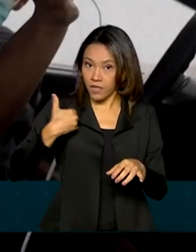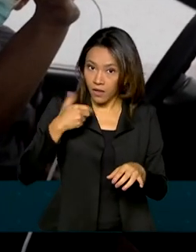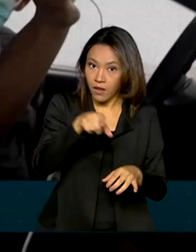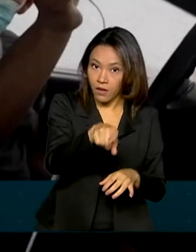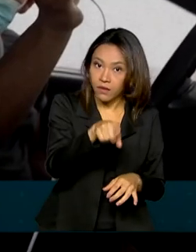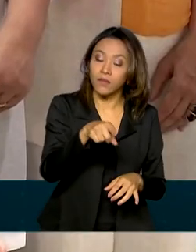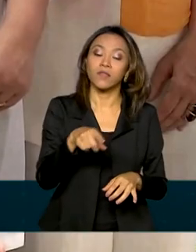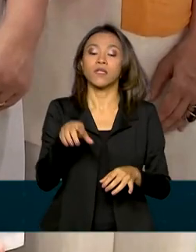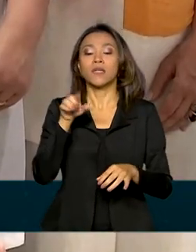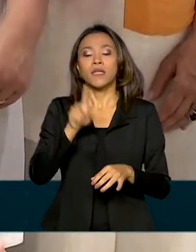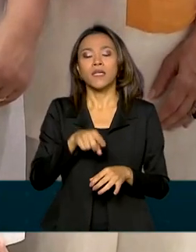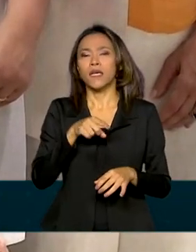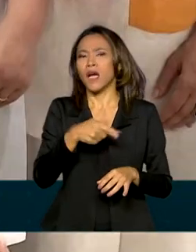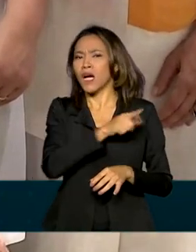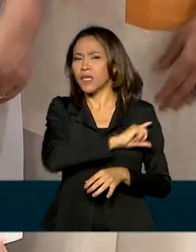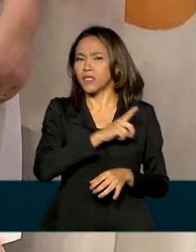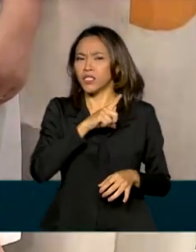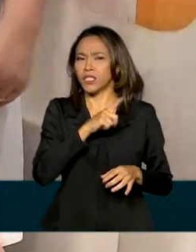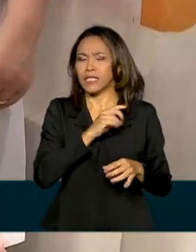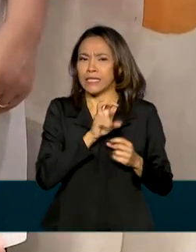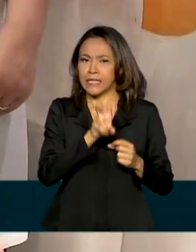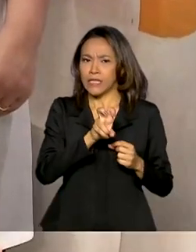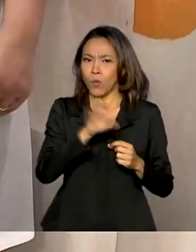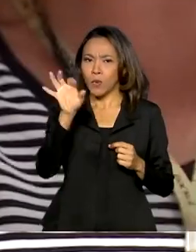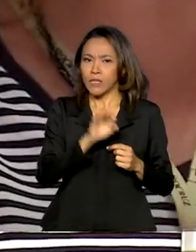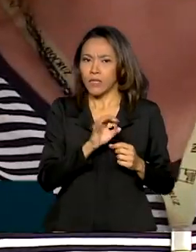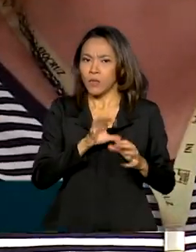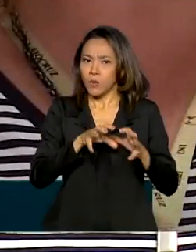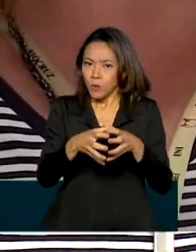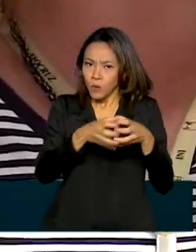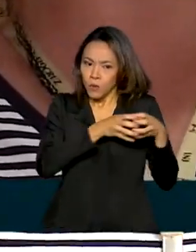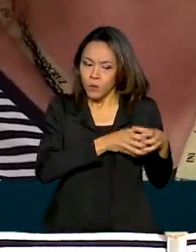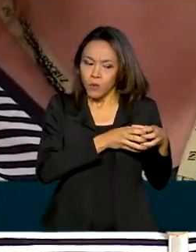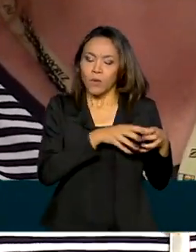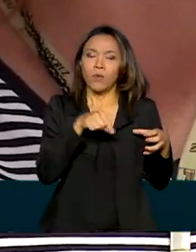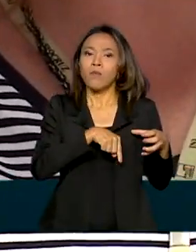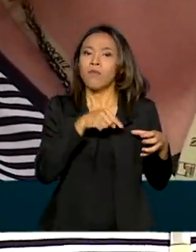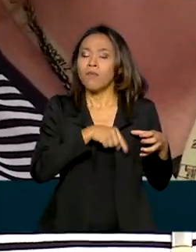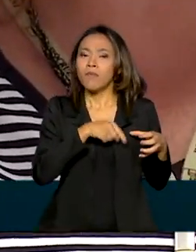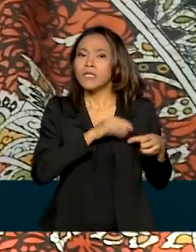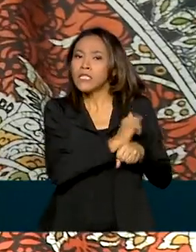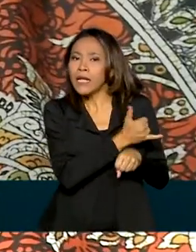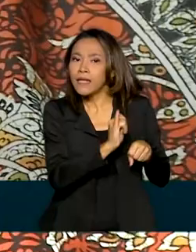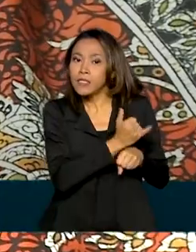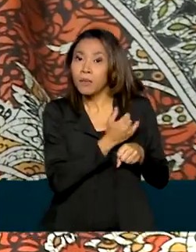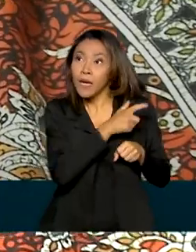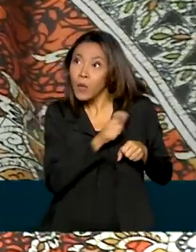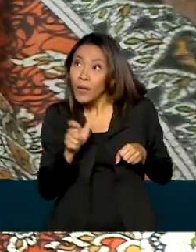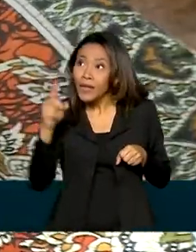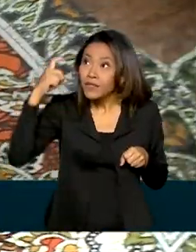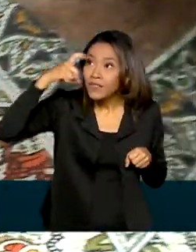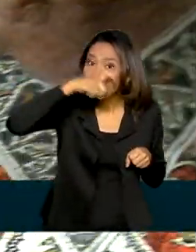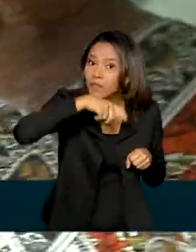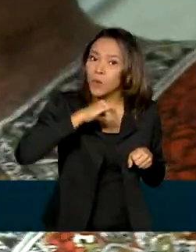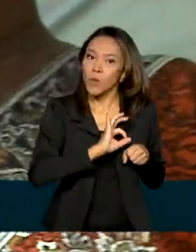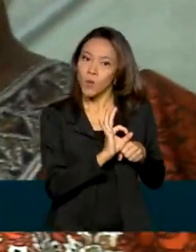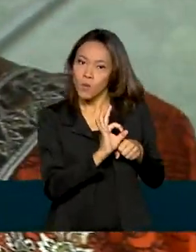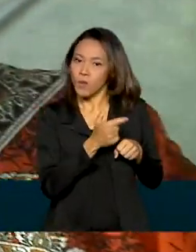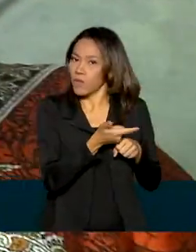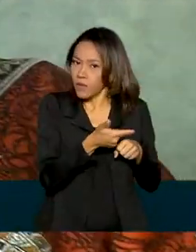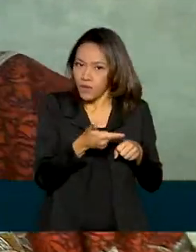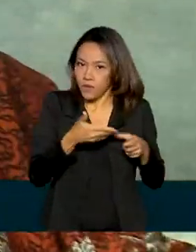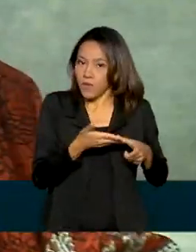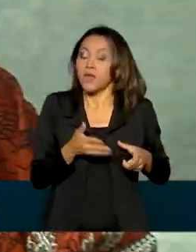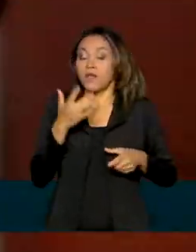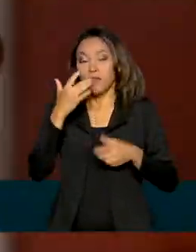Estratégico, que reservava 5% do total de doses para lugares mais críticos. O Ministério da Saúde avaliou que todos